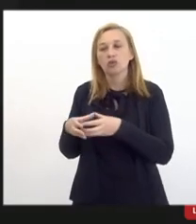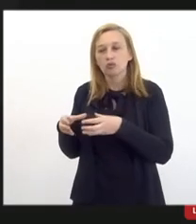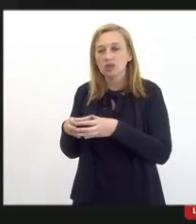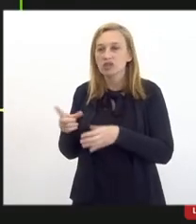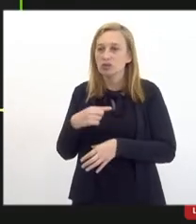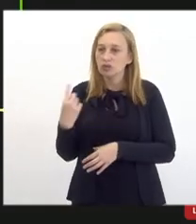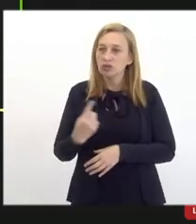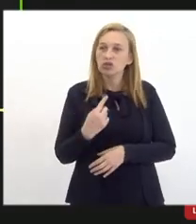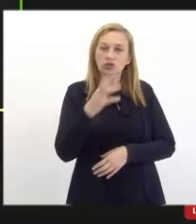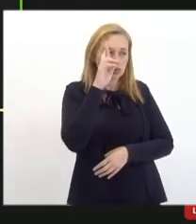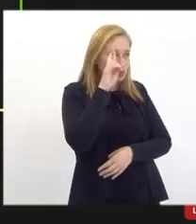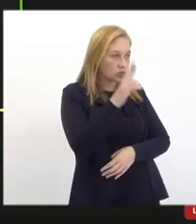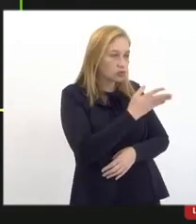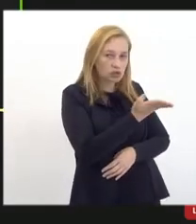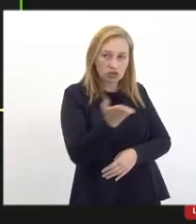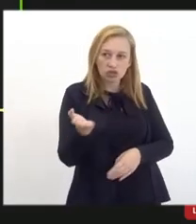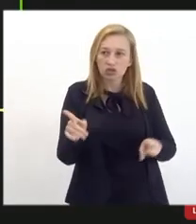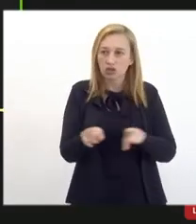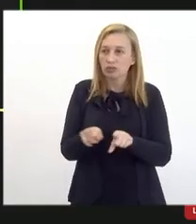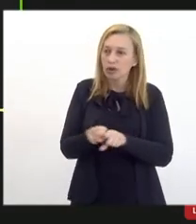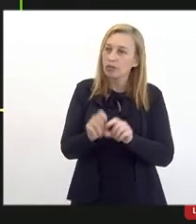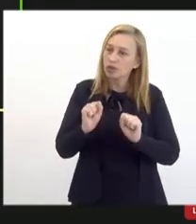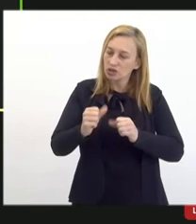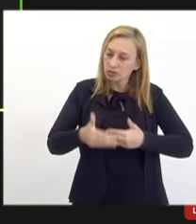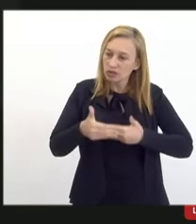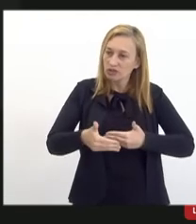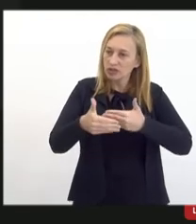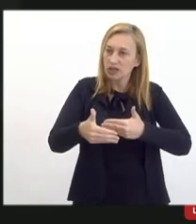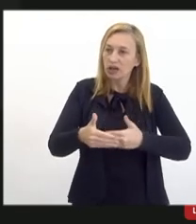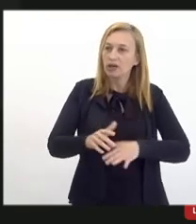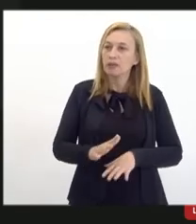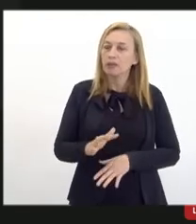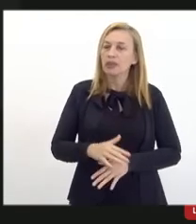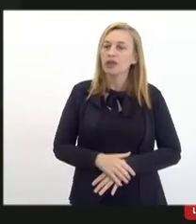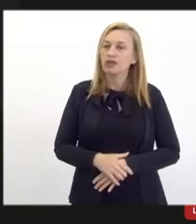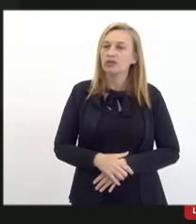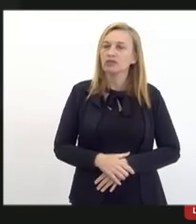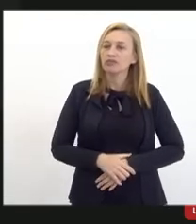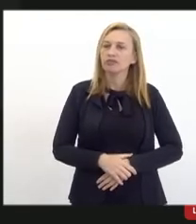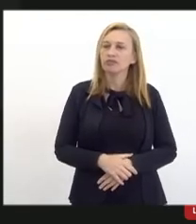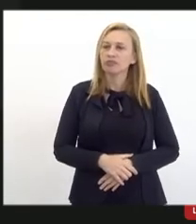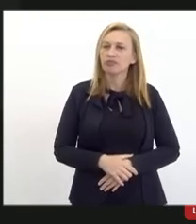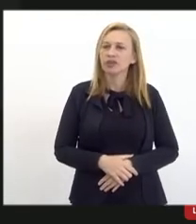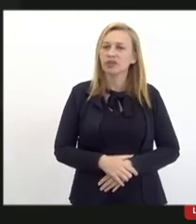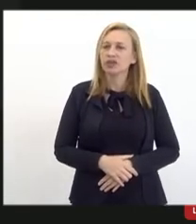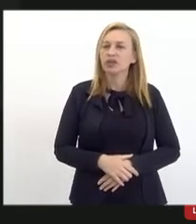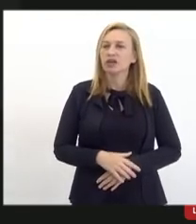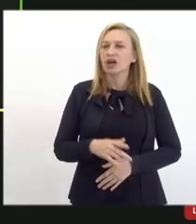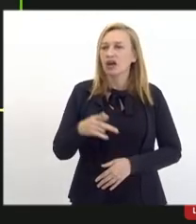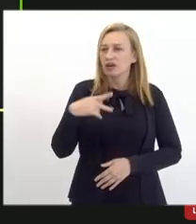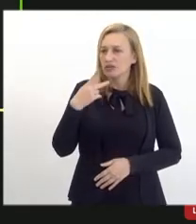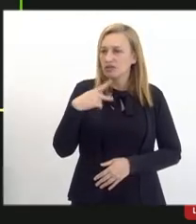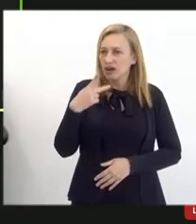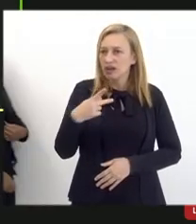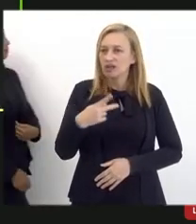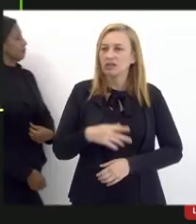para que a gente possa avançar e aí eu abro aí a palavra para